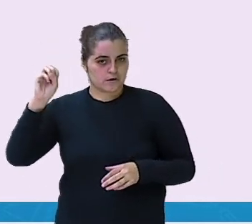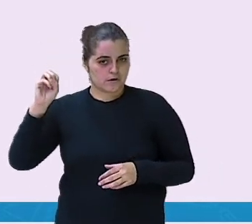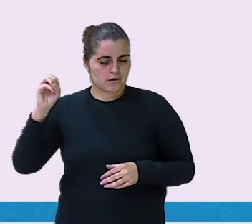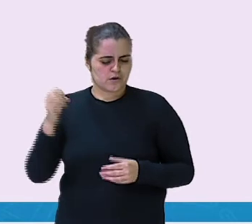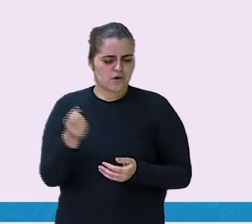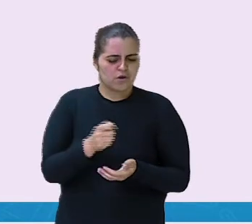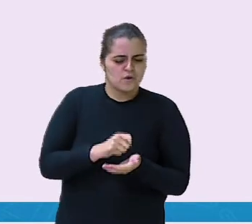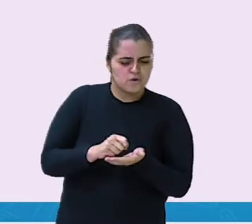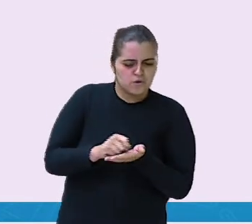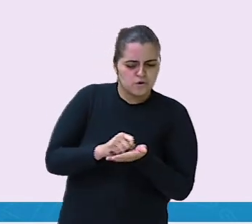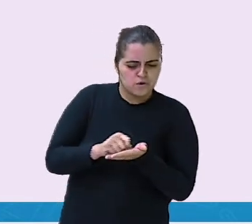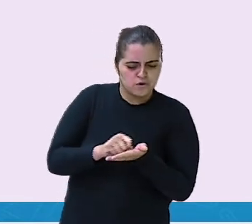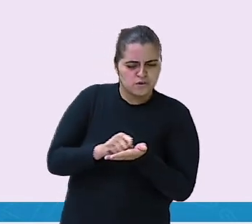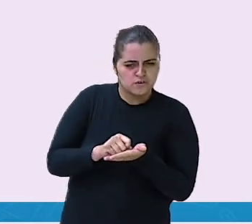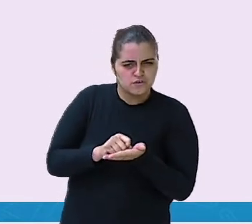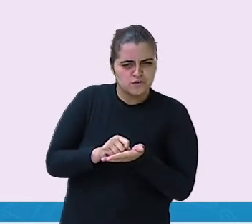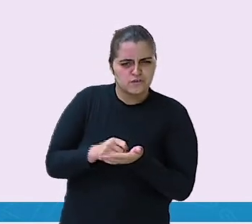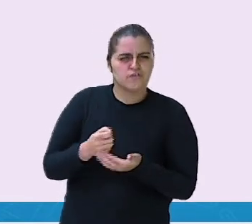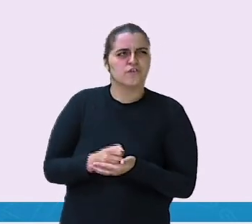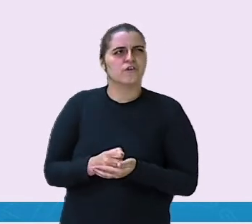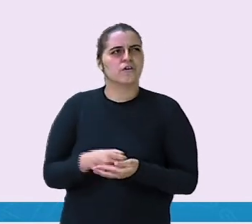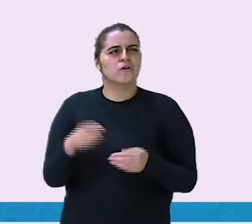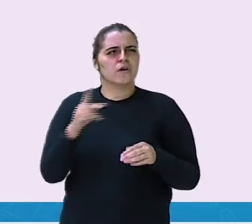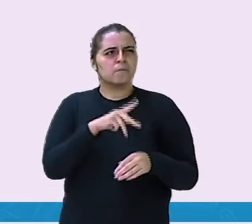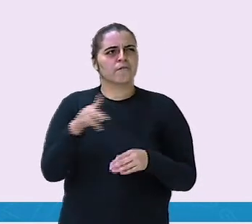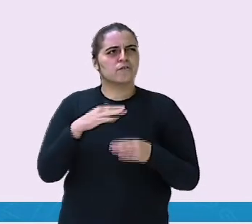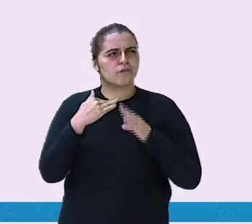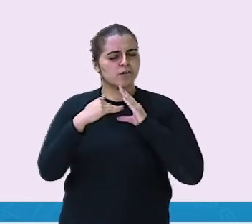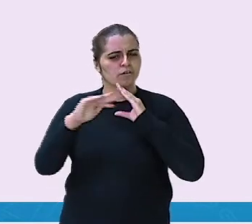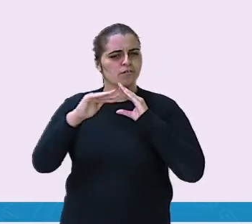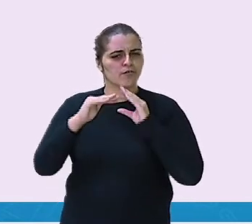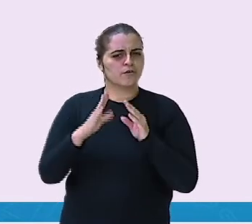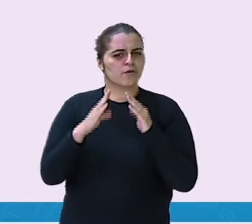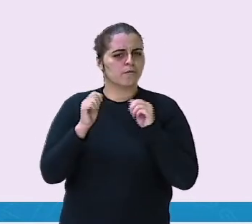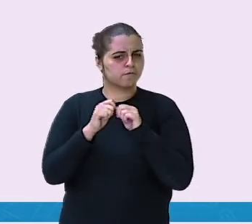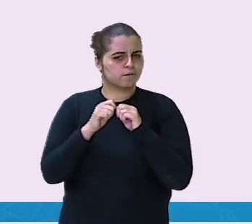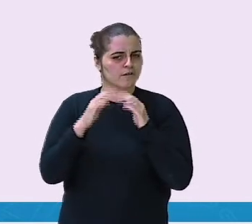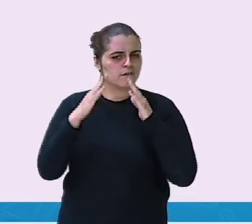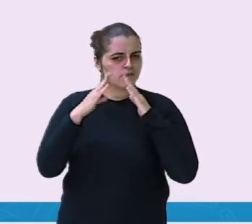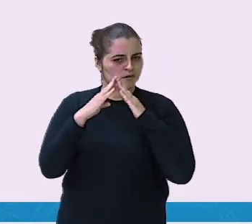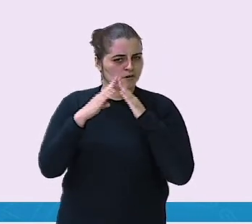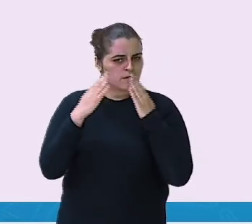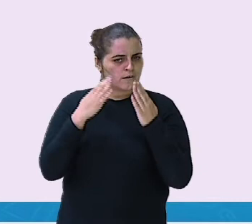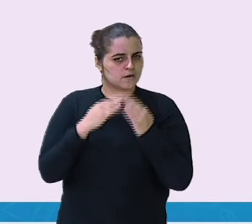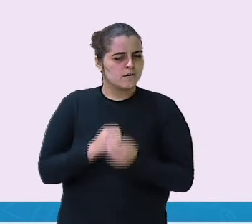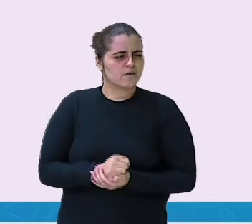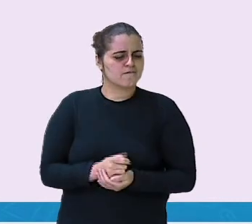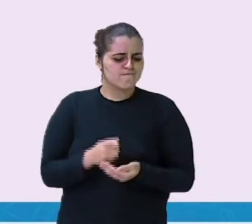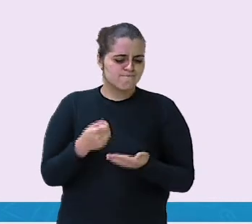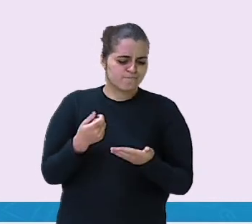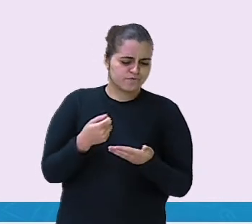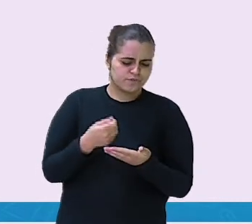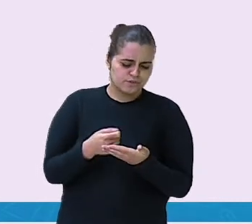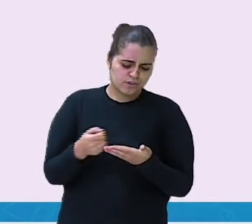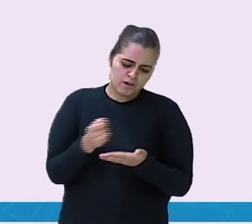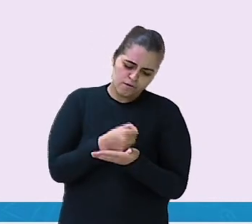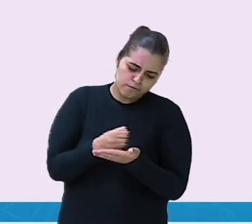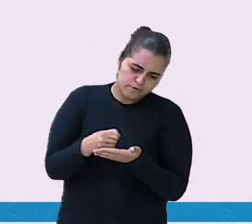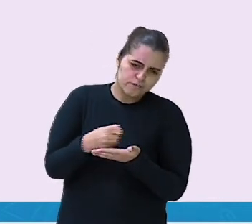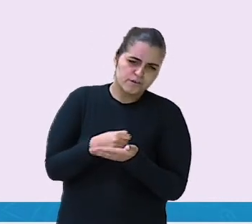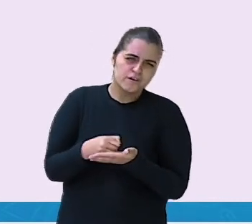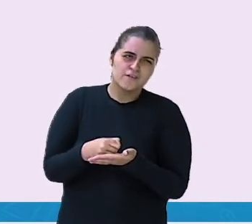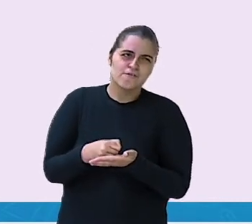Corrigimos a lição que a professora mandou ontem para a casa. Jantei em um delicioso